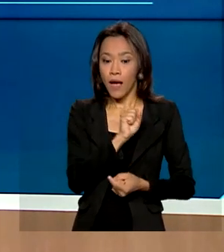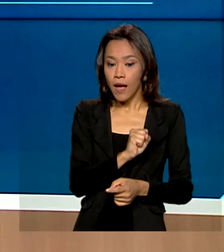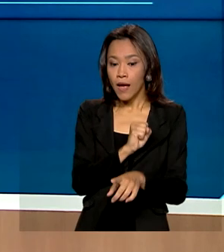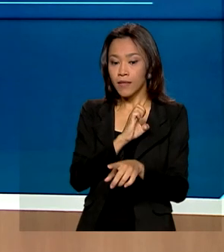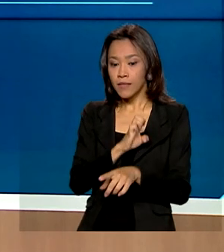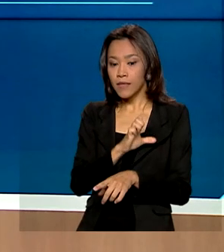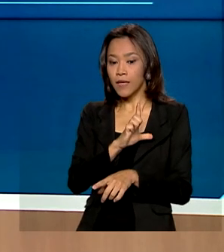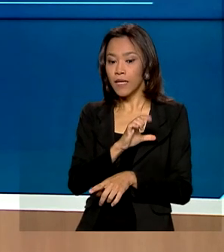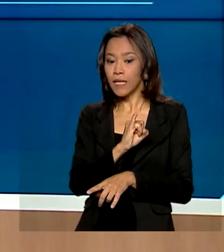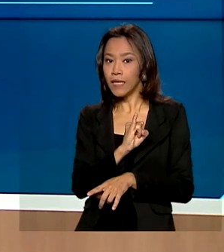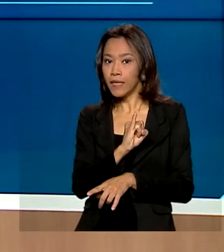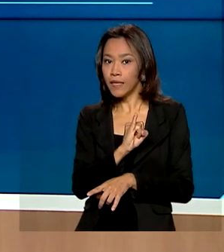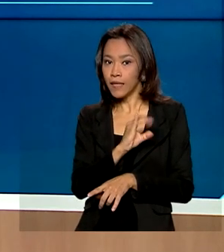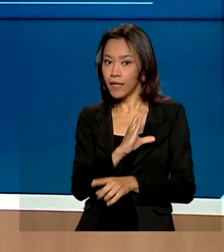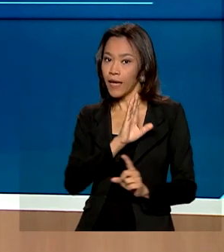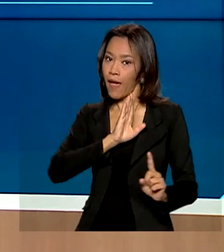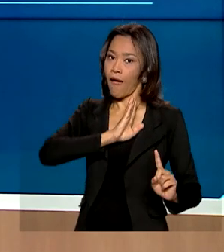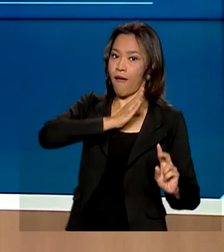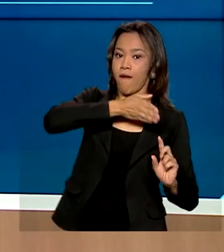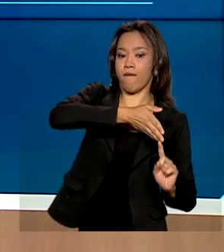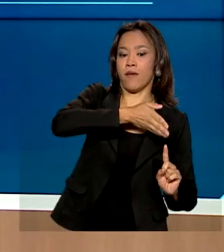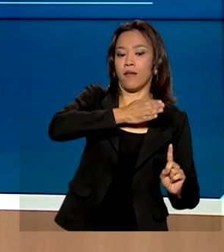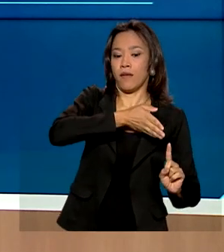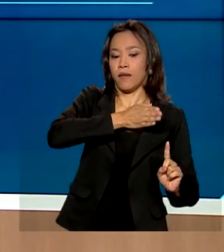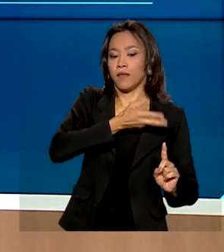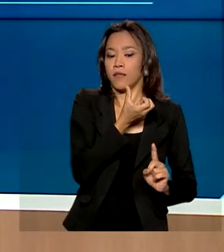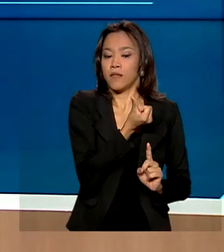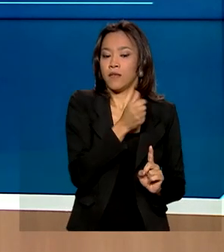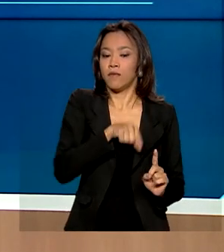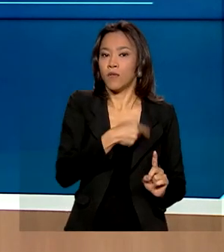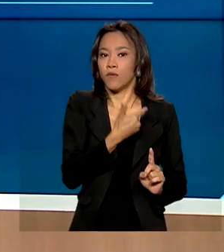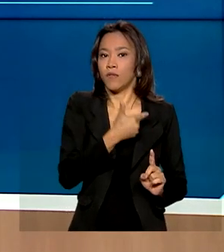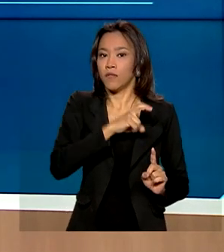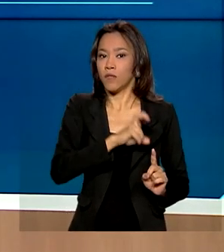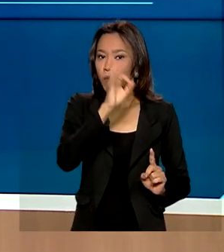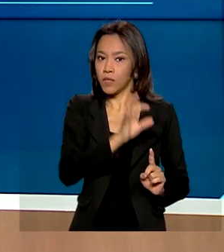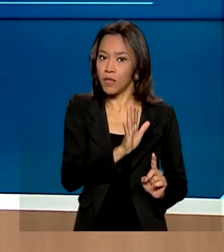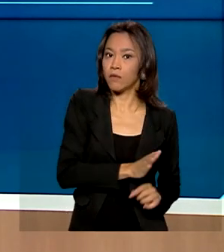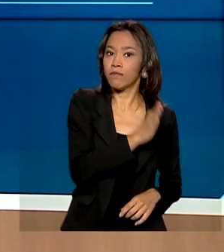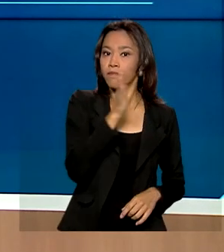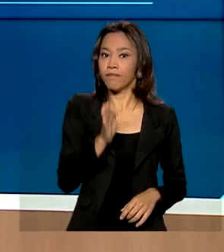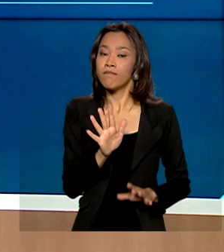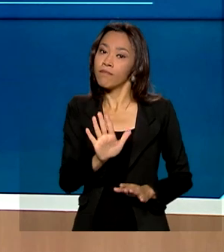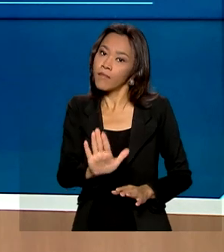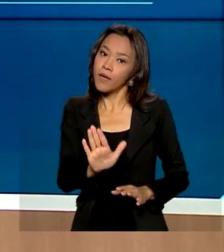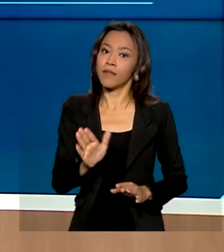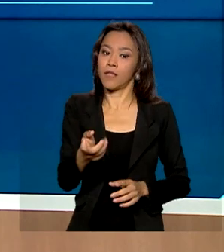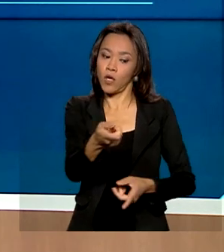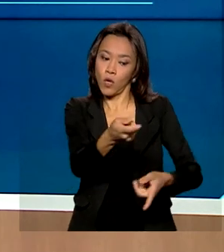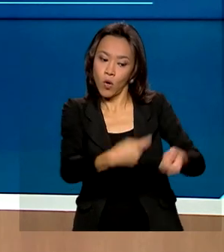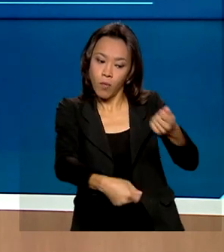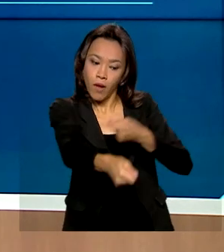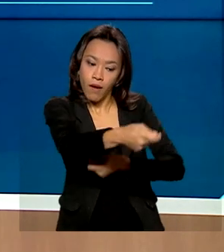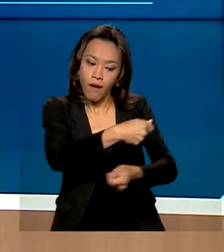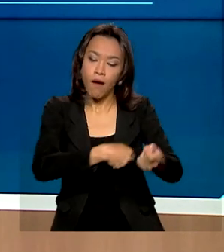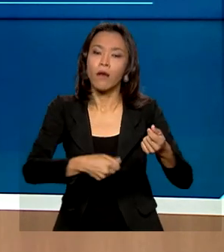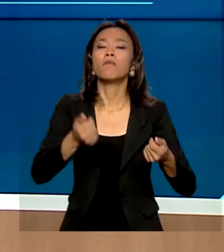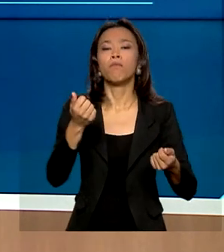é a referência de taxa de juros no Brasil, em 6,25%, mas as expectativas do mercado é que ela chegue até 8